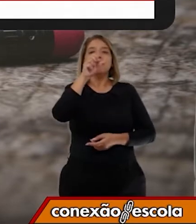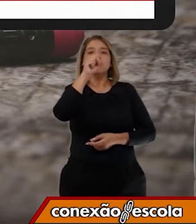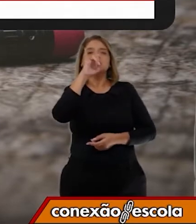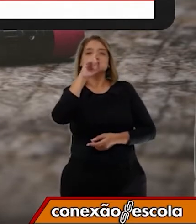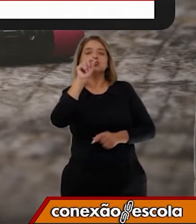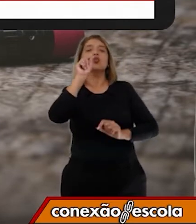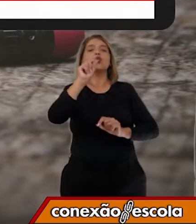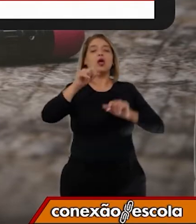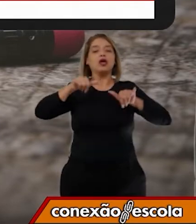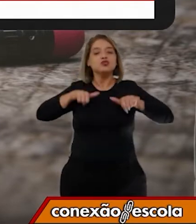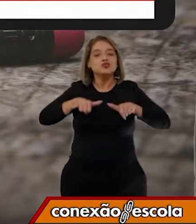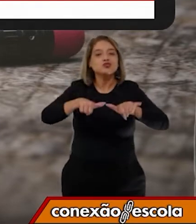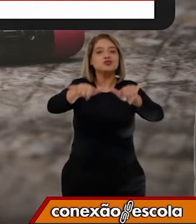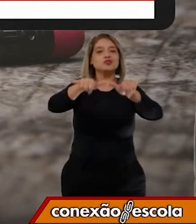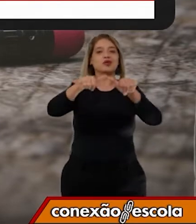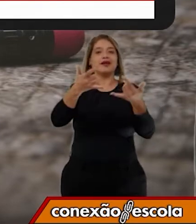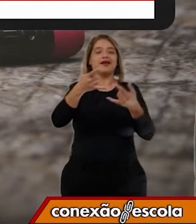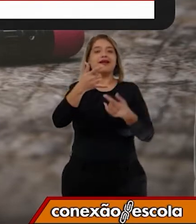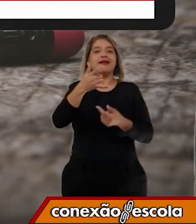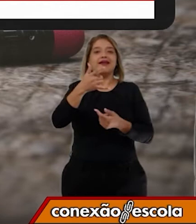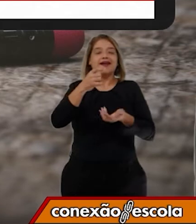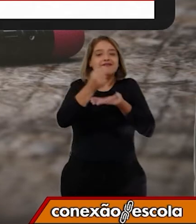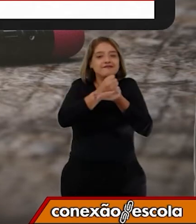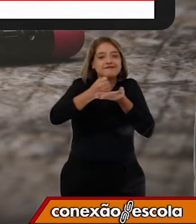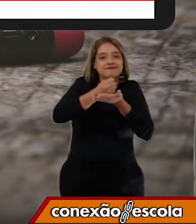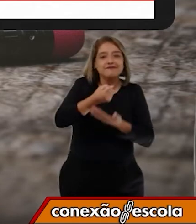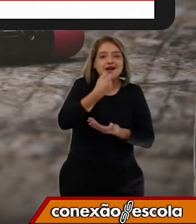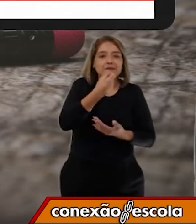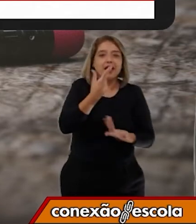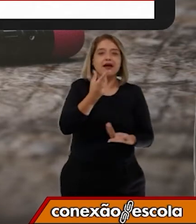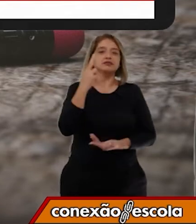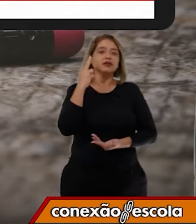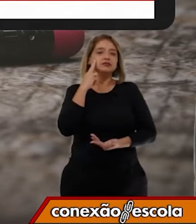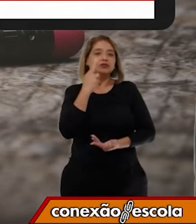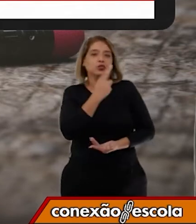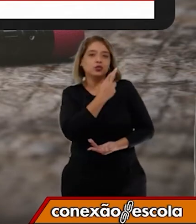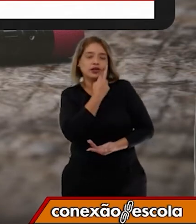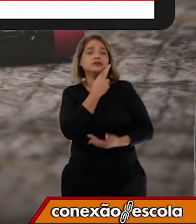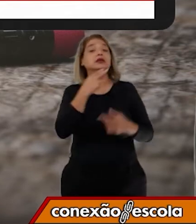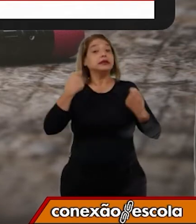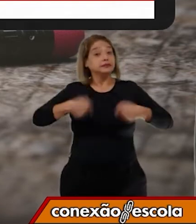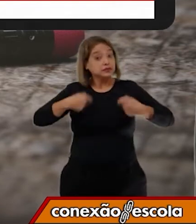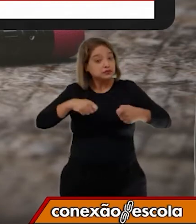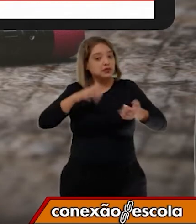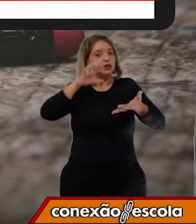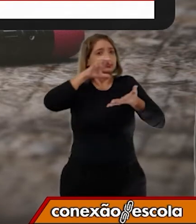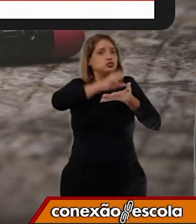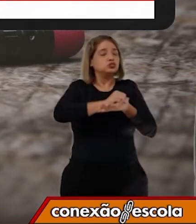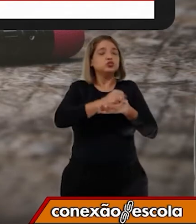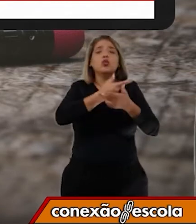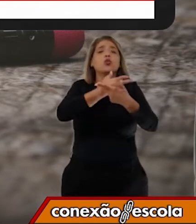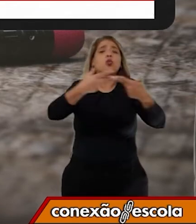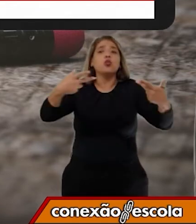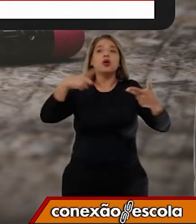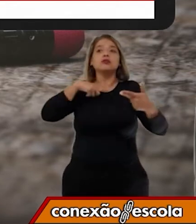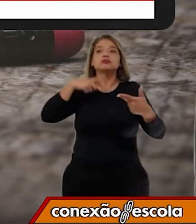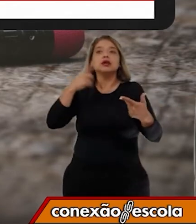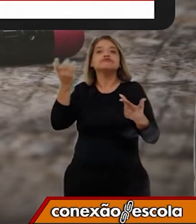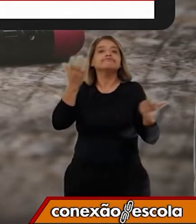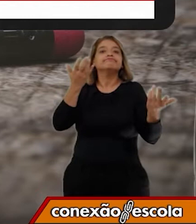supermercado, farmácias, restaurantes. Eles precisam registrar tudo que chega.